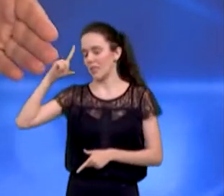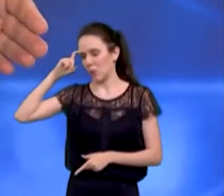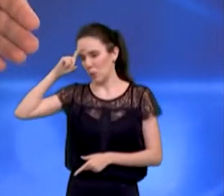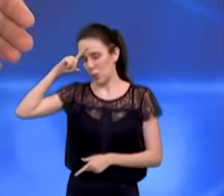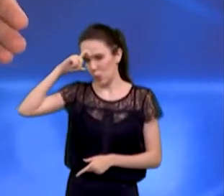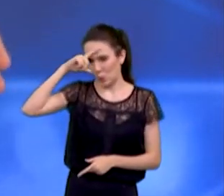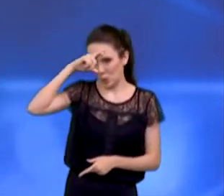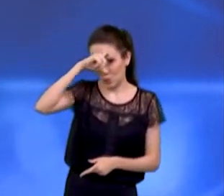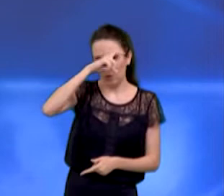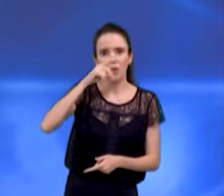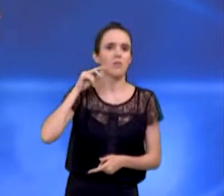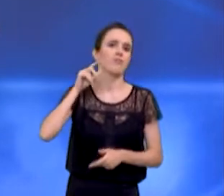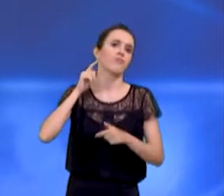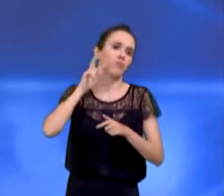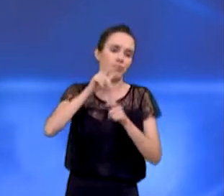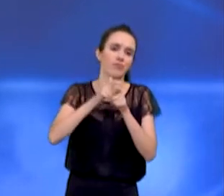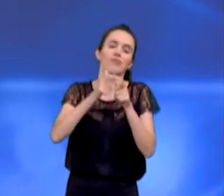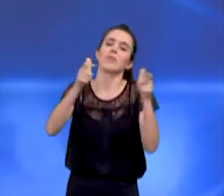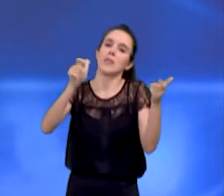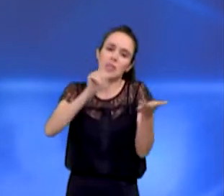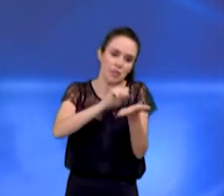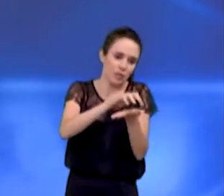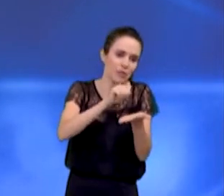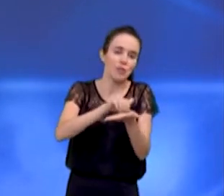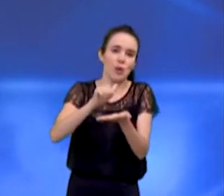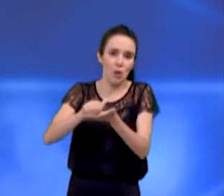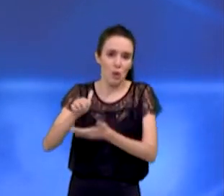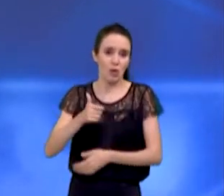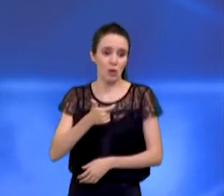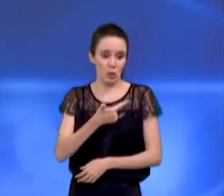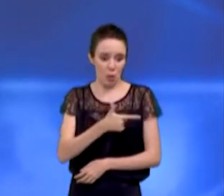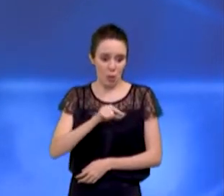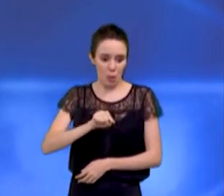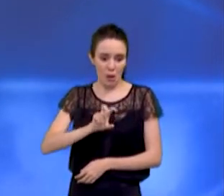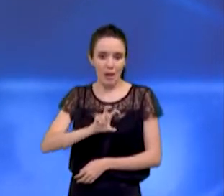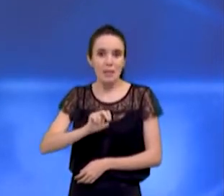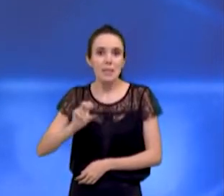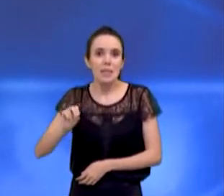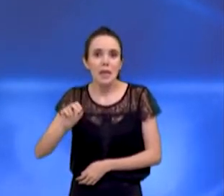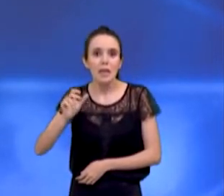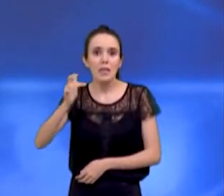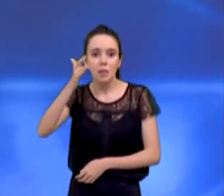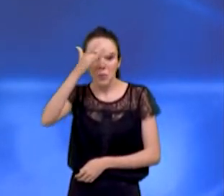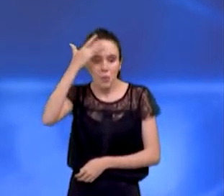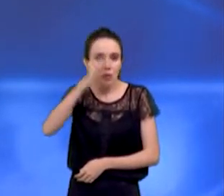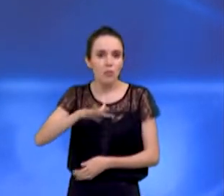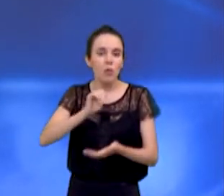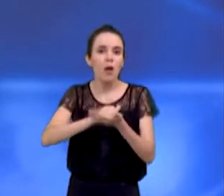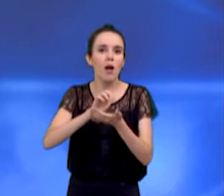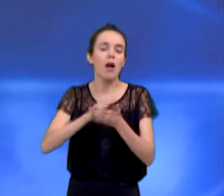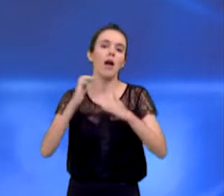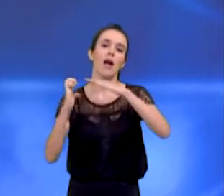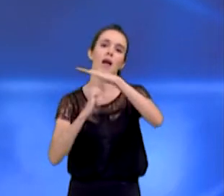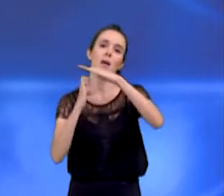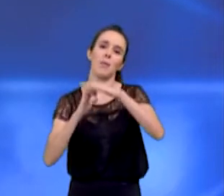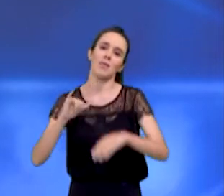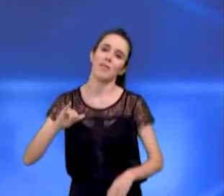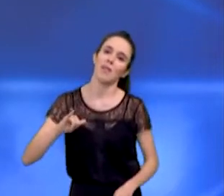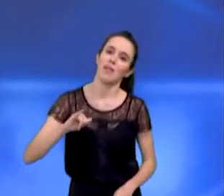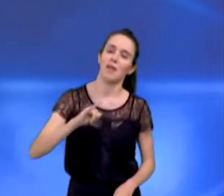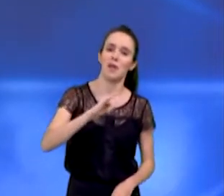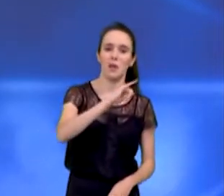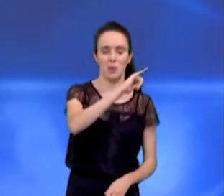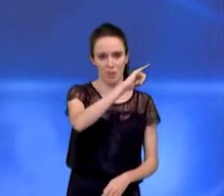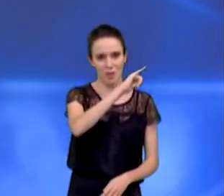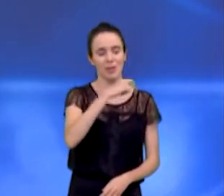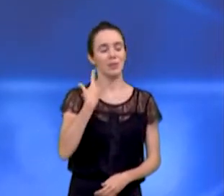agora há pouco, uma demissão de mais de 2.500 trabalhadores da Embraer. E nós precisamos urgentemente fazer a retomada do desenvolvimento sustentável,